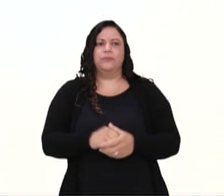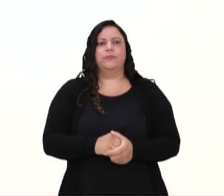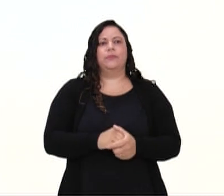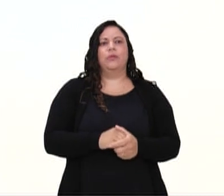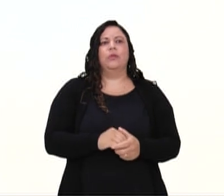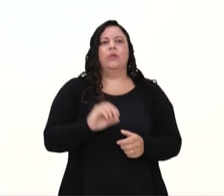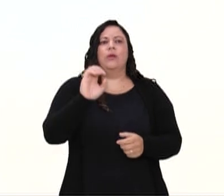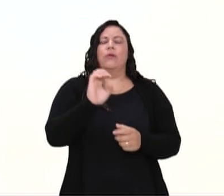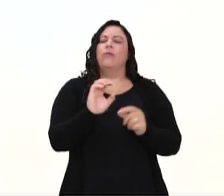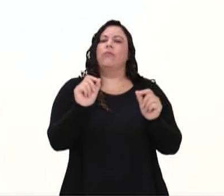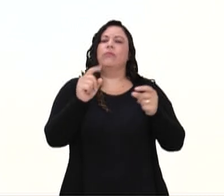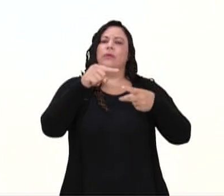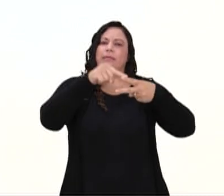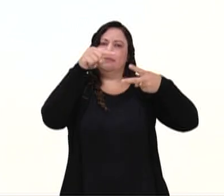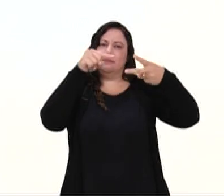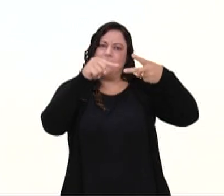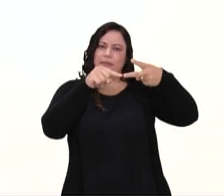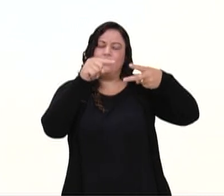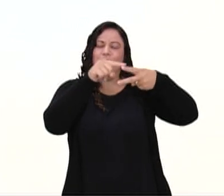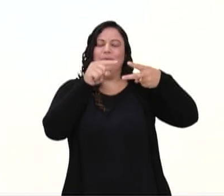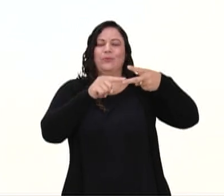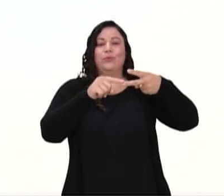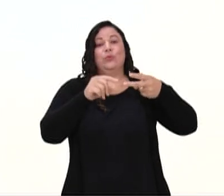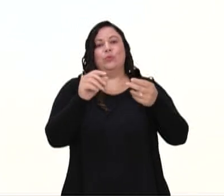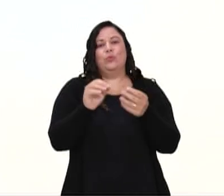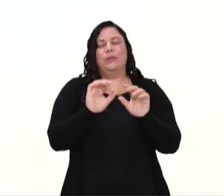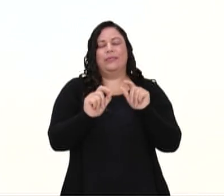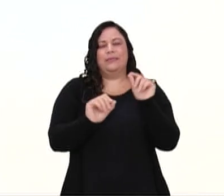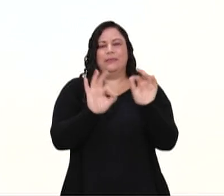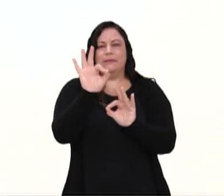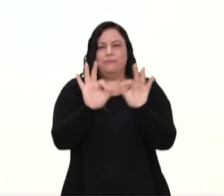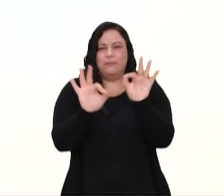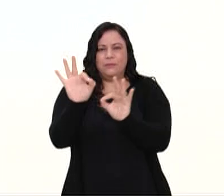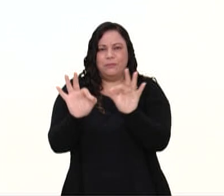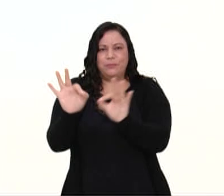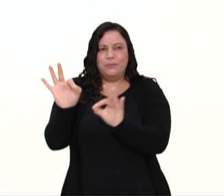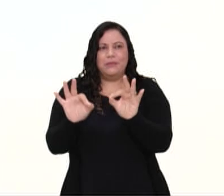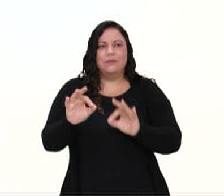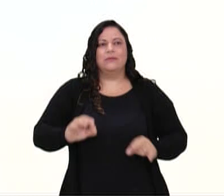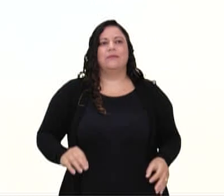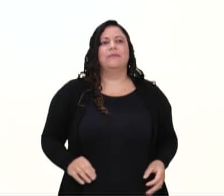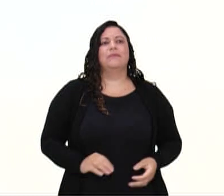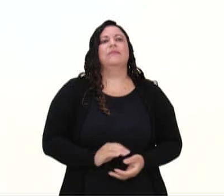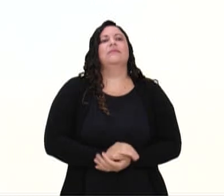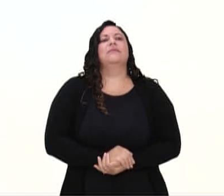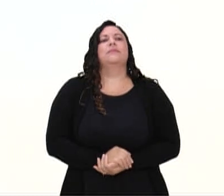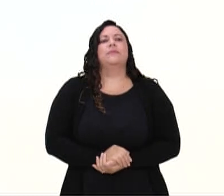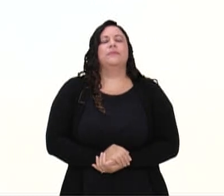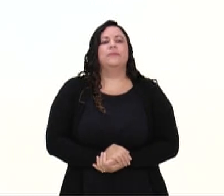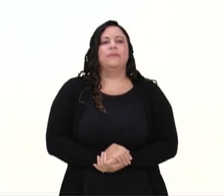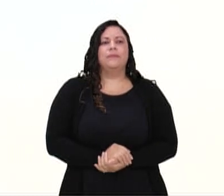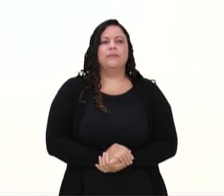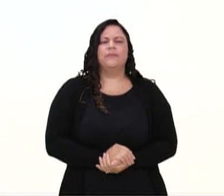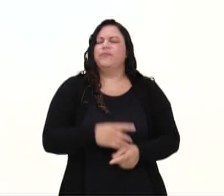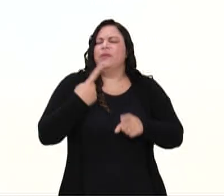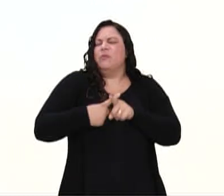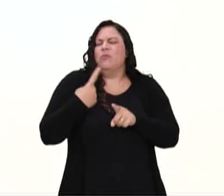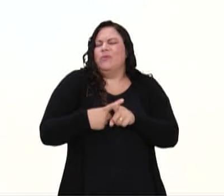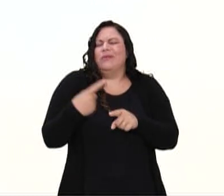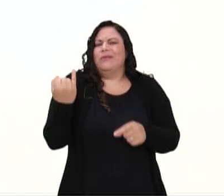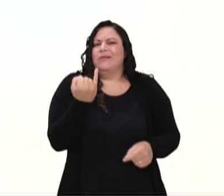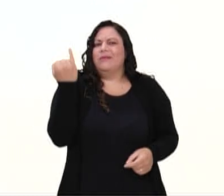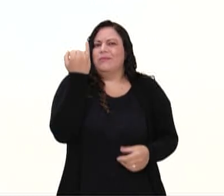ou ergométricas. Medidas ou com aparelhos. E aqui eu trouxe pra gente por que é